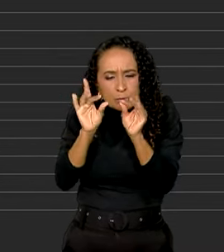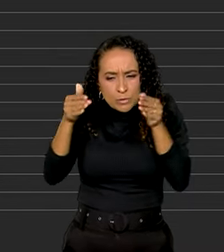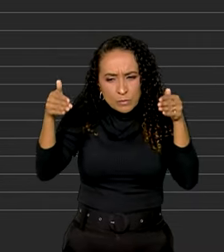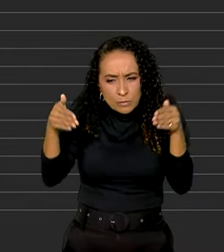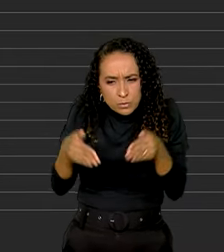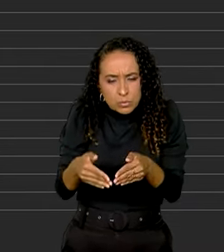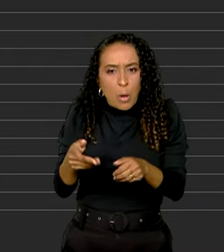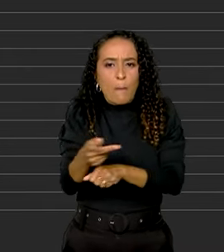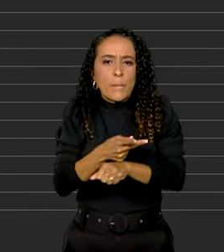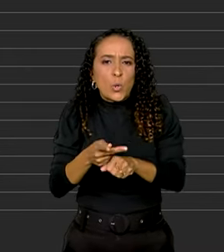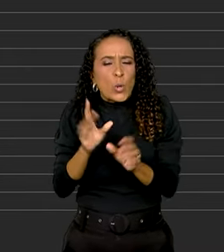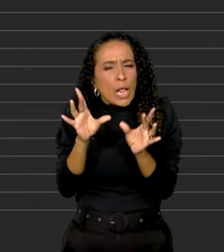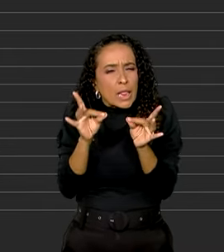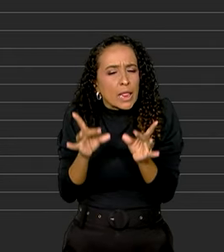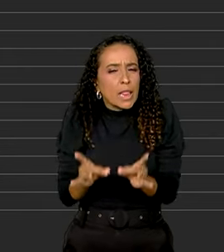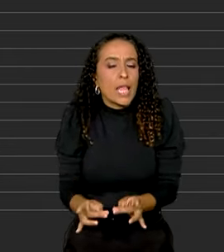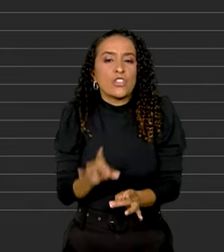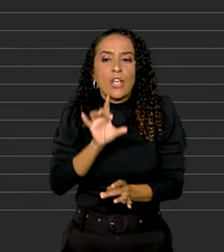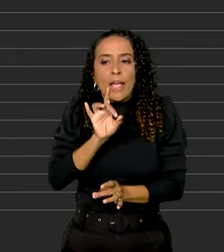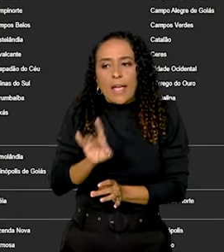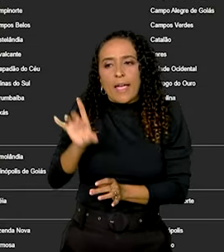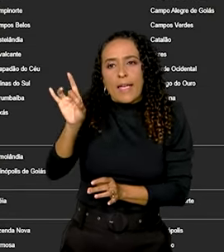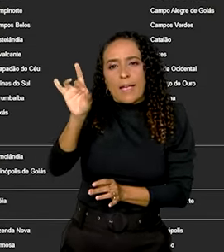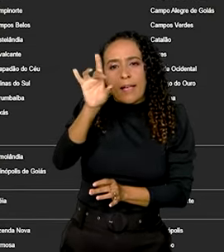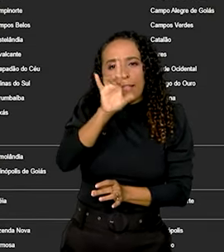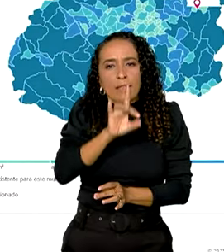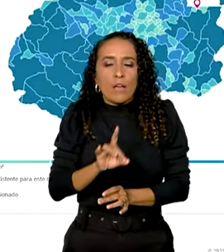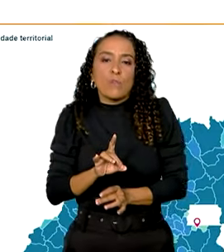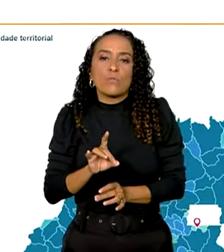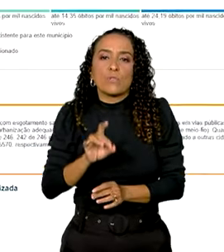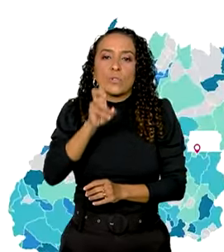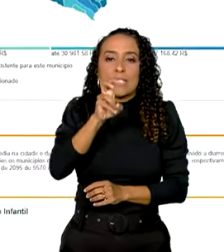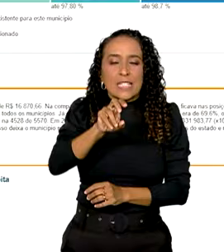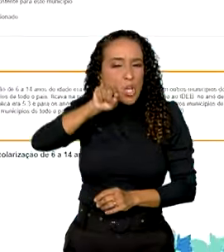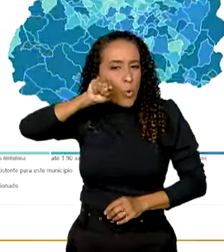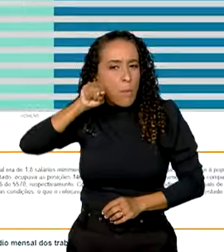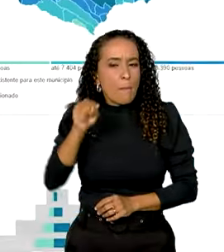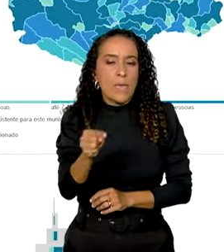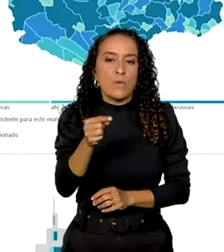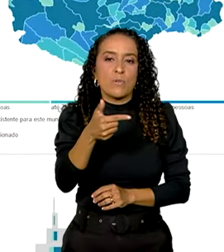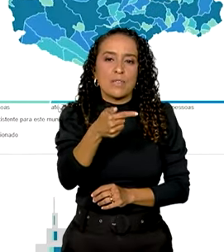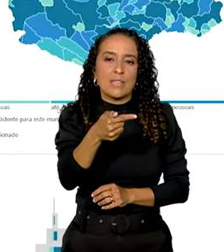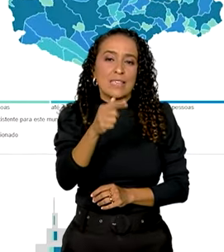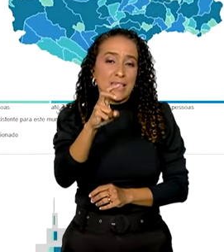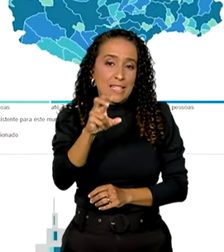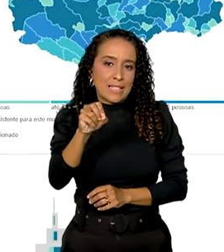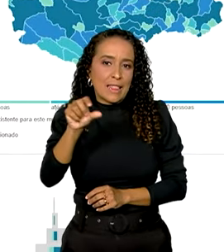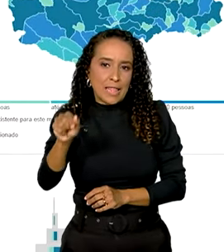e procurar os detalhes de cada um dos 5.570 municípios do país. Estatísticos